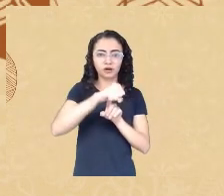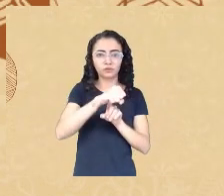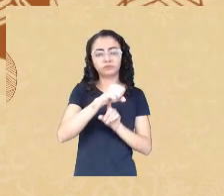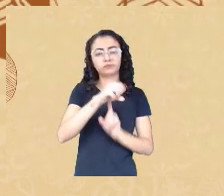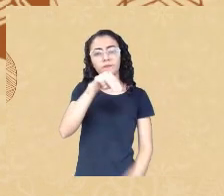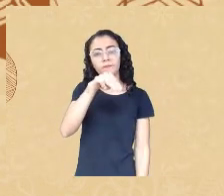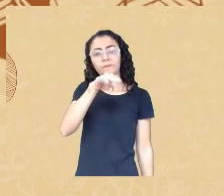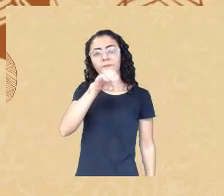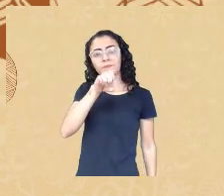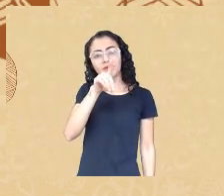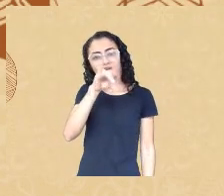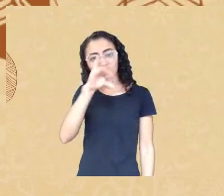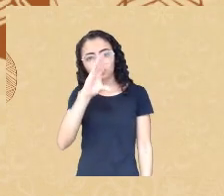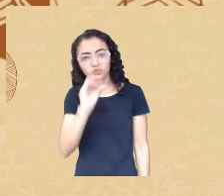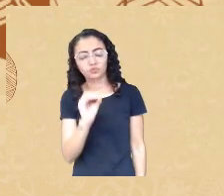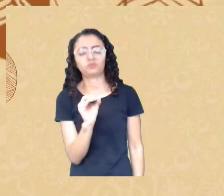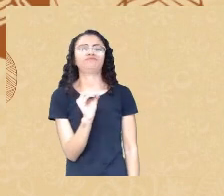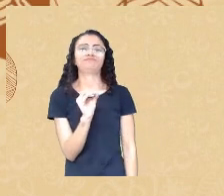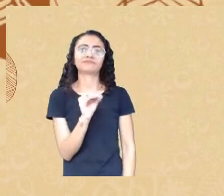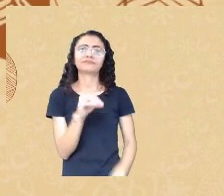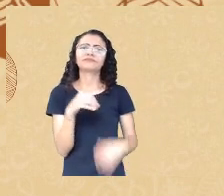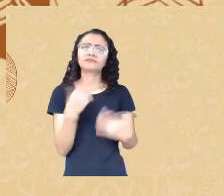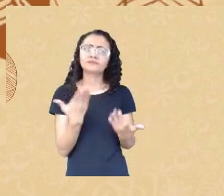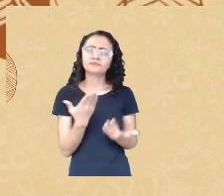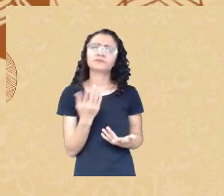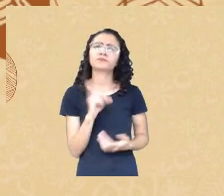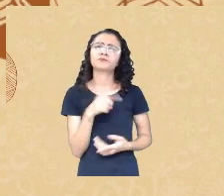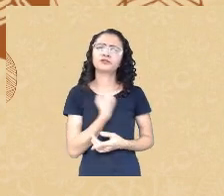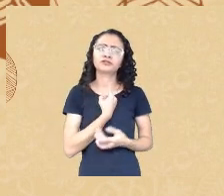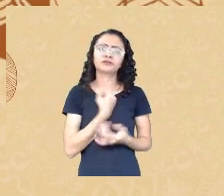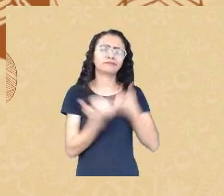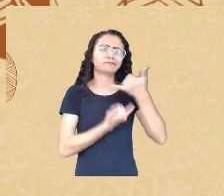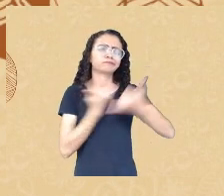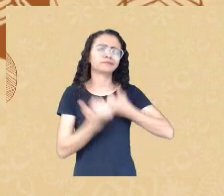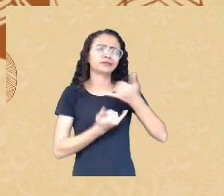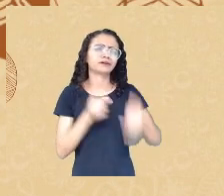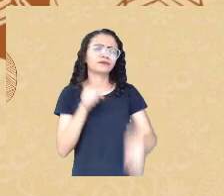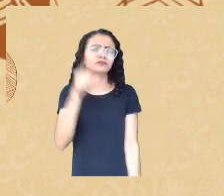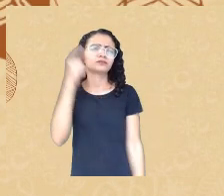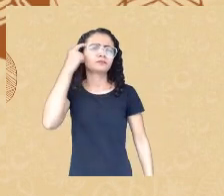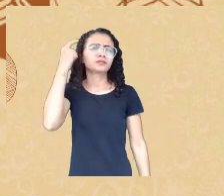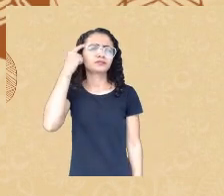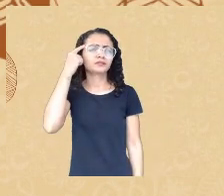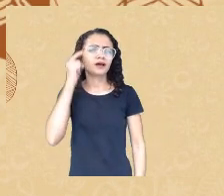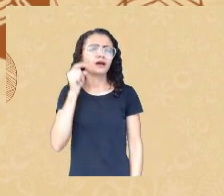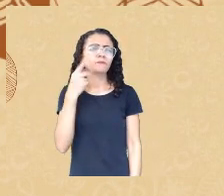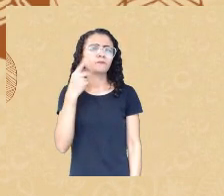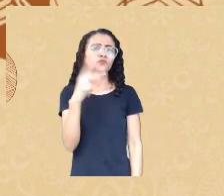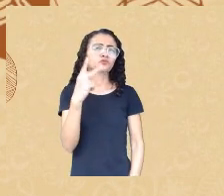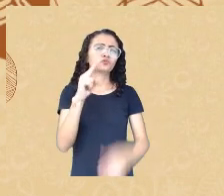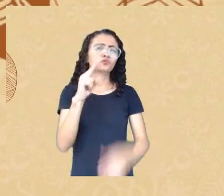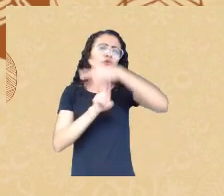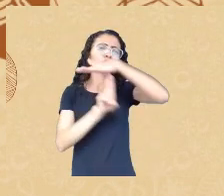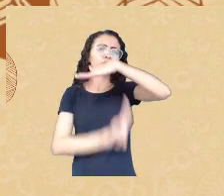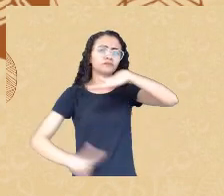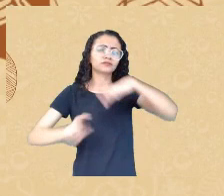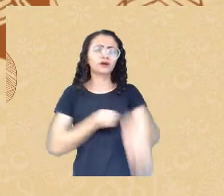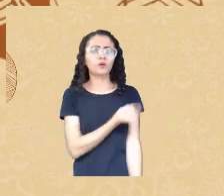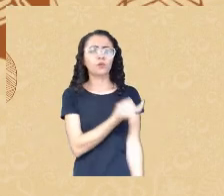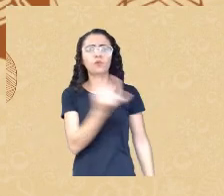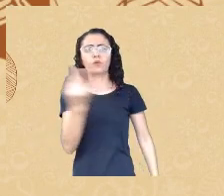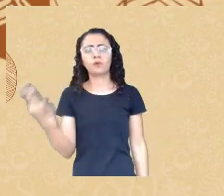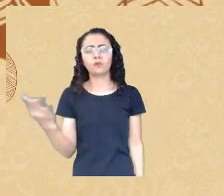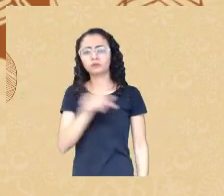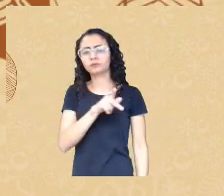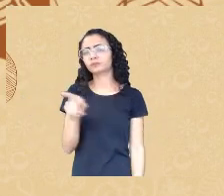vocês quantos professores negros tem na sua universidade quero que vocês pensem lembrem-se dessa tragam para suas mentes